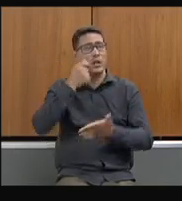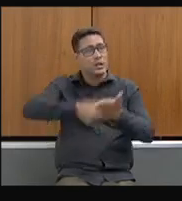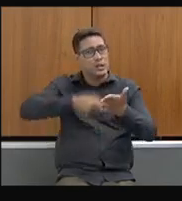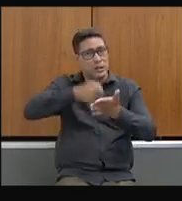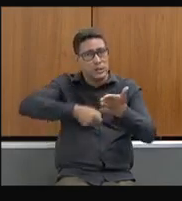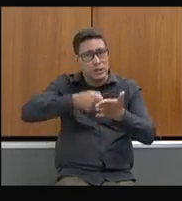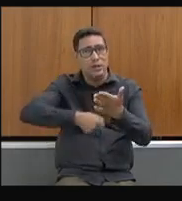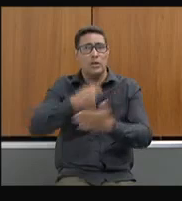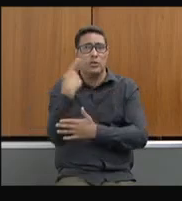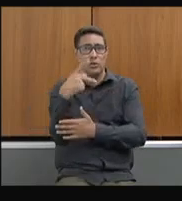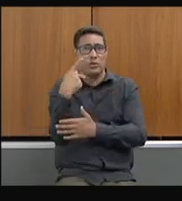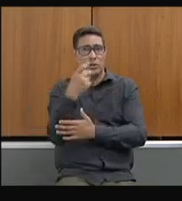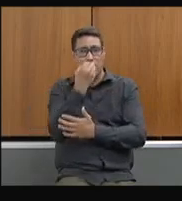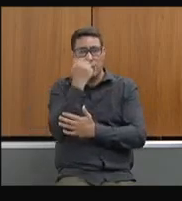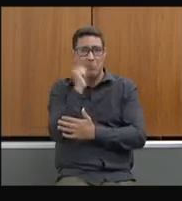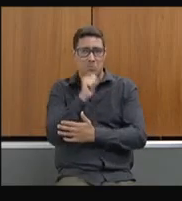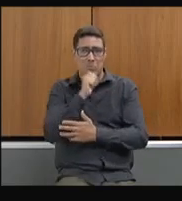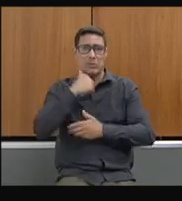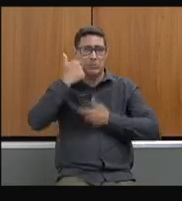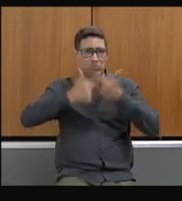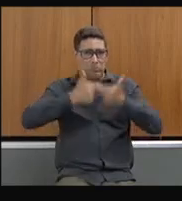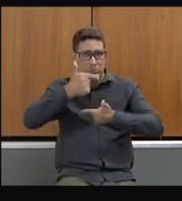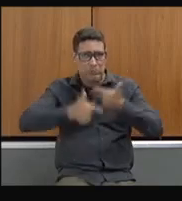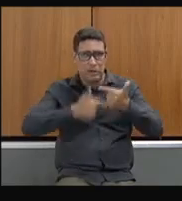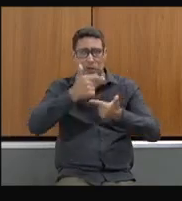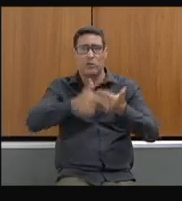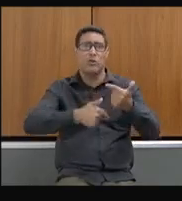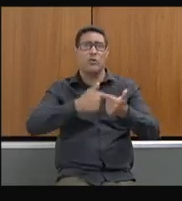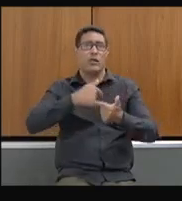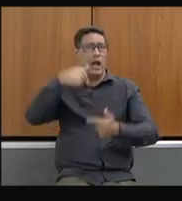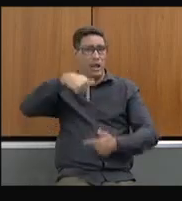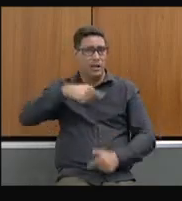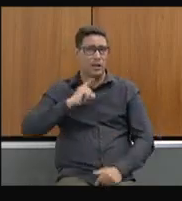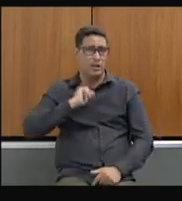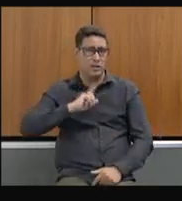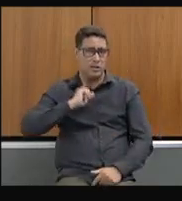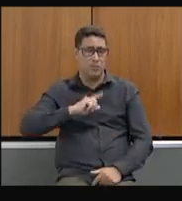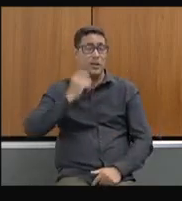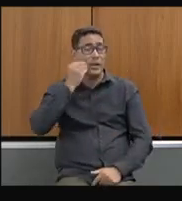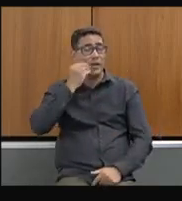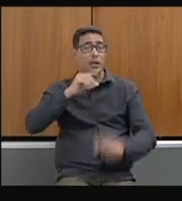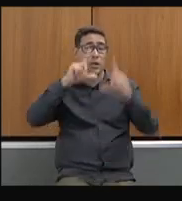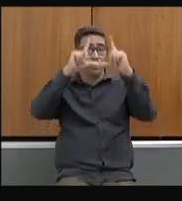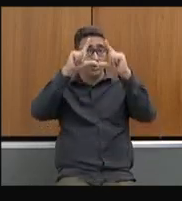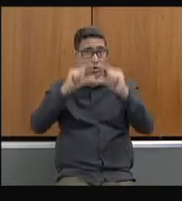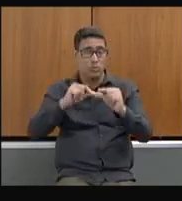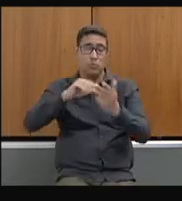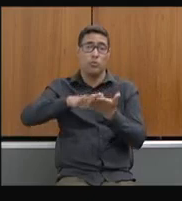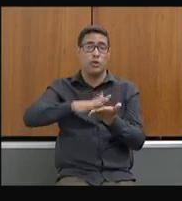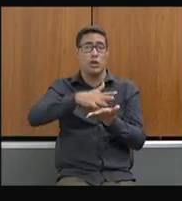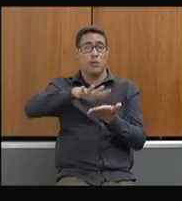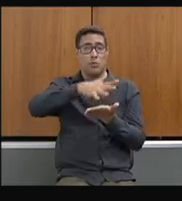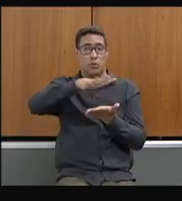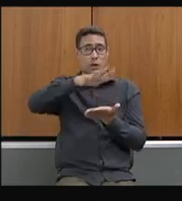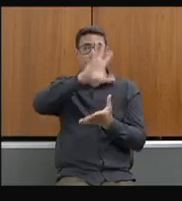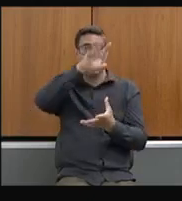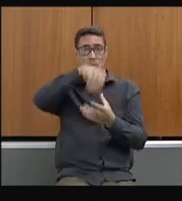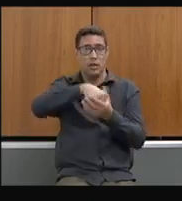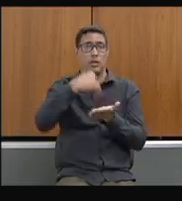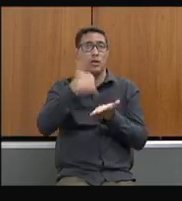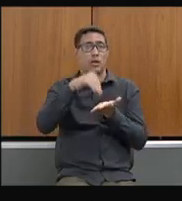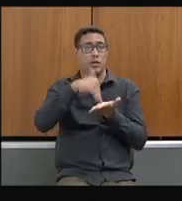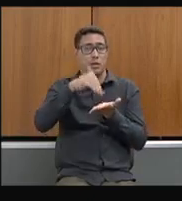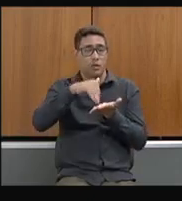sido com grande êxito, mulher trabalhadora, guerreira, né, diminuindo a burocracia dentro da secretaria, e sim,